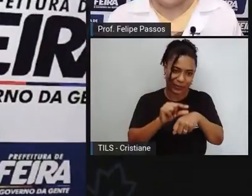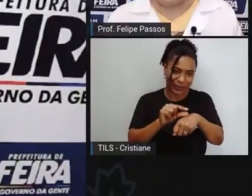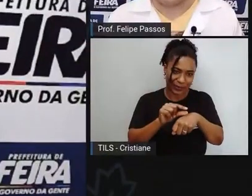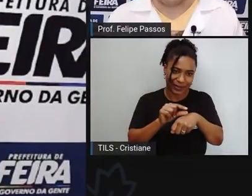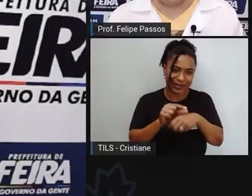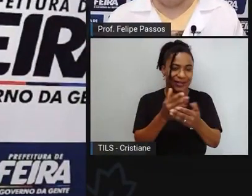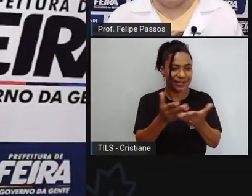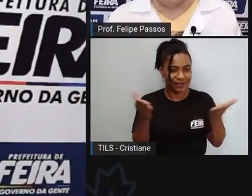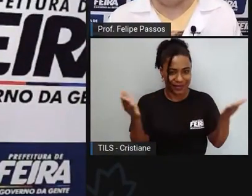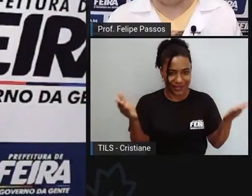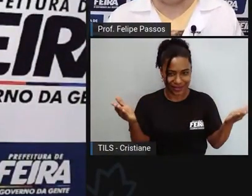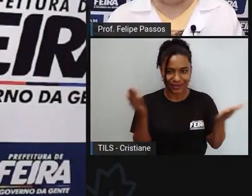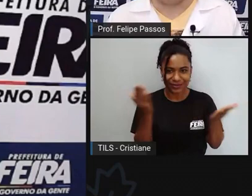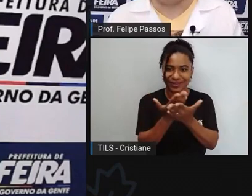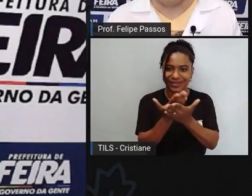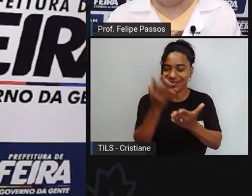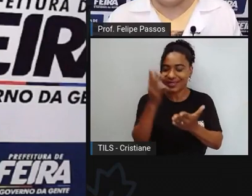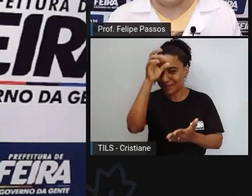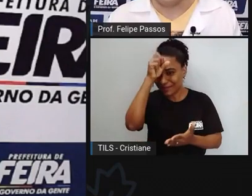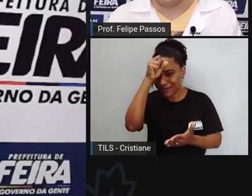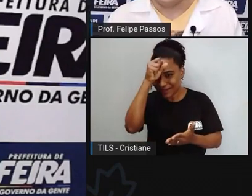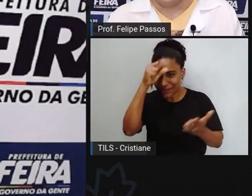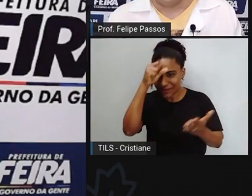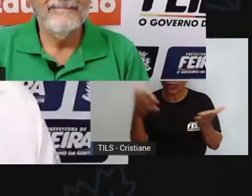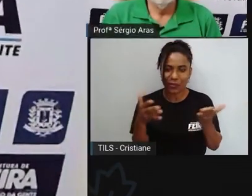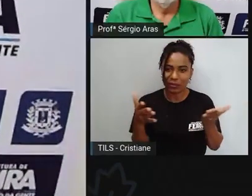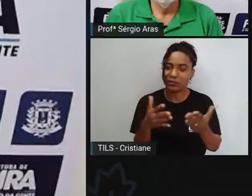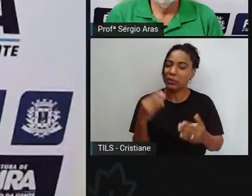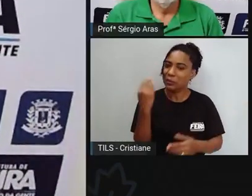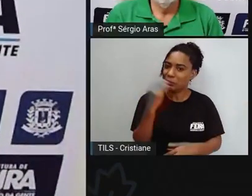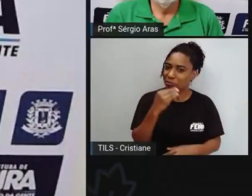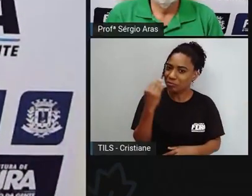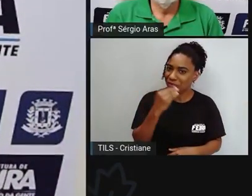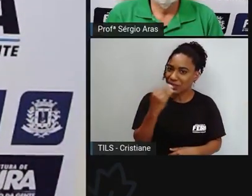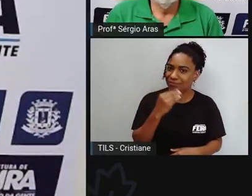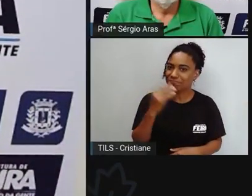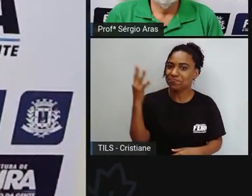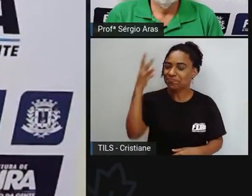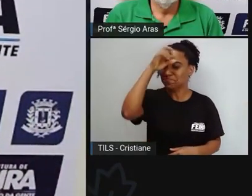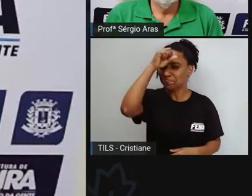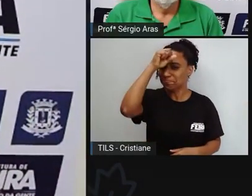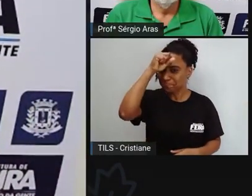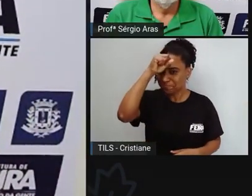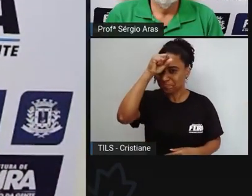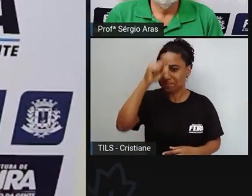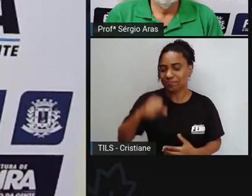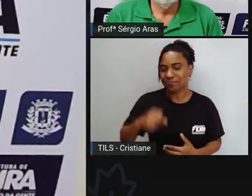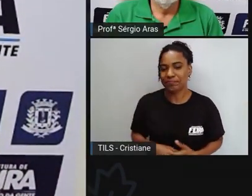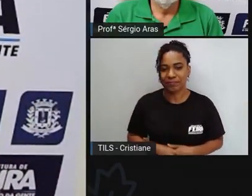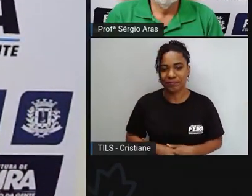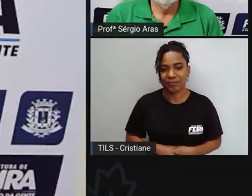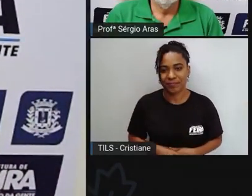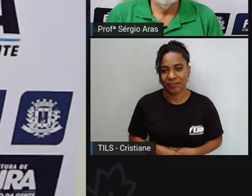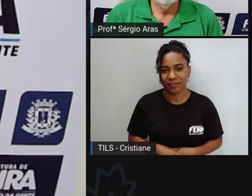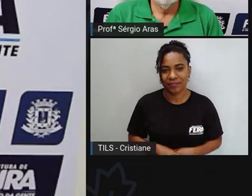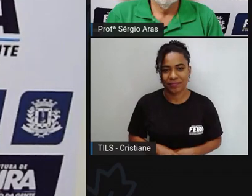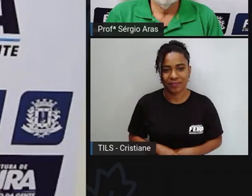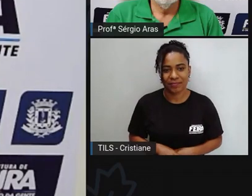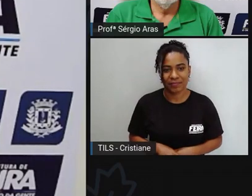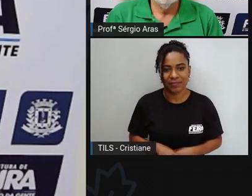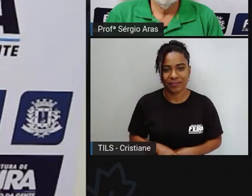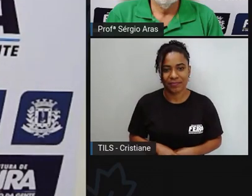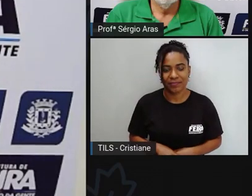estudantes tenham aprendido muito com você como eu aprendi e para finalizar eu vou colocar aqui uma